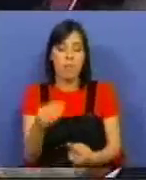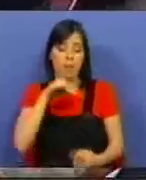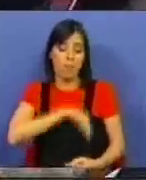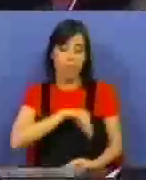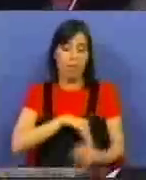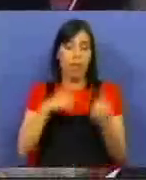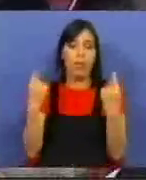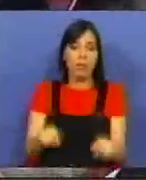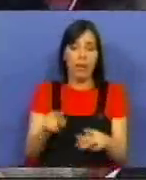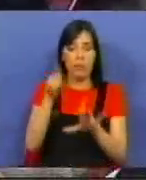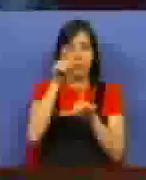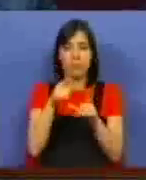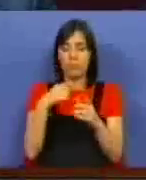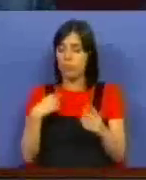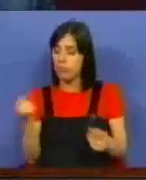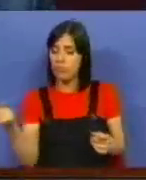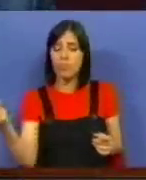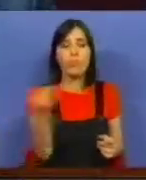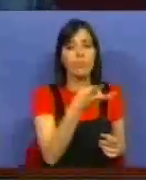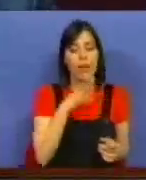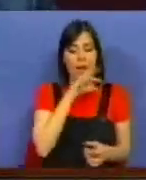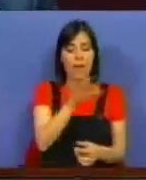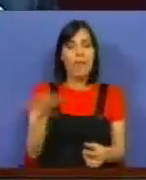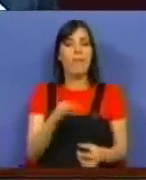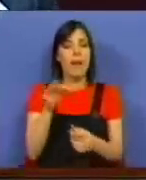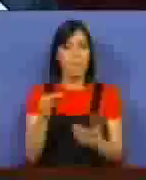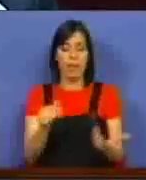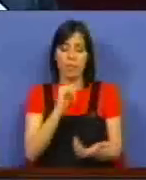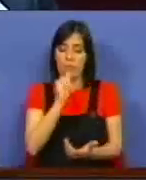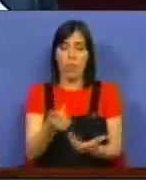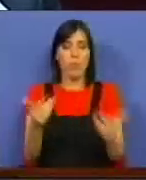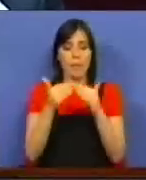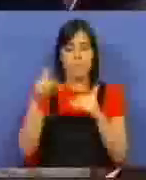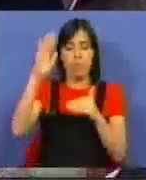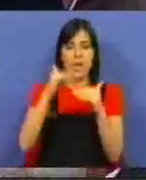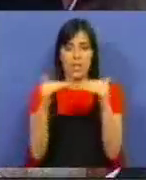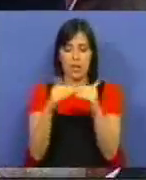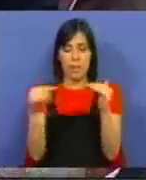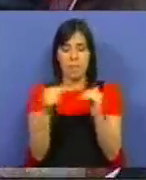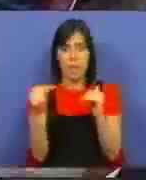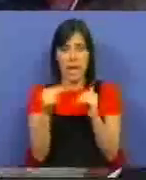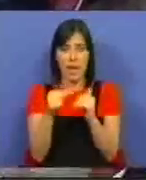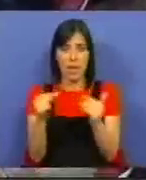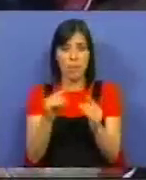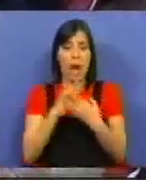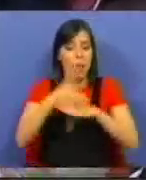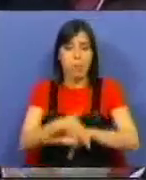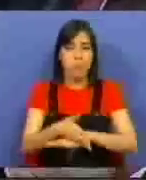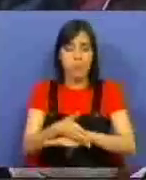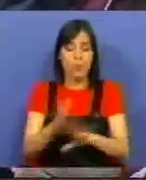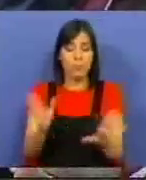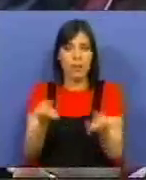vencimentos que, divididos pelas cabeças da família, dá acima do patamar mínimo e, portanto, não têm acesso.